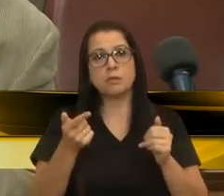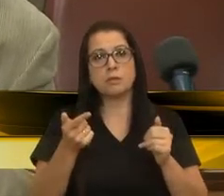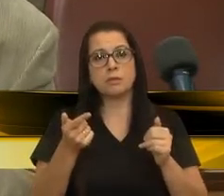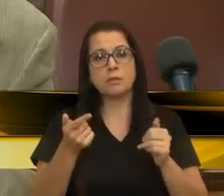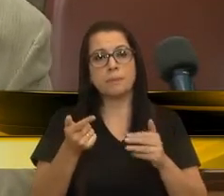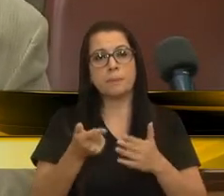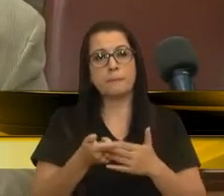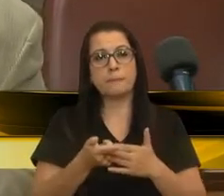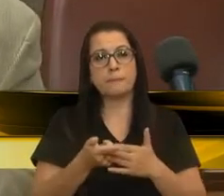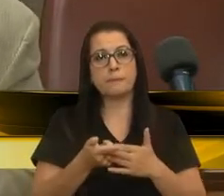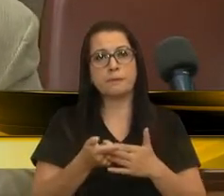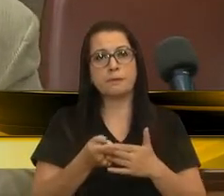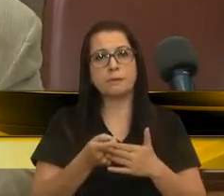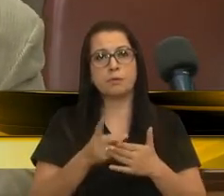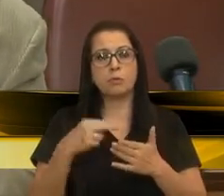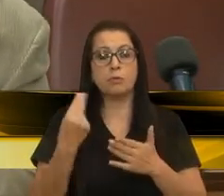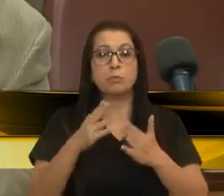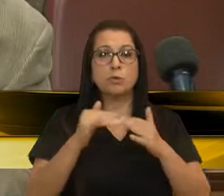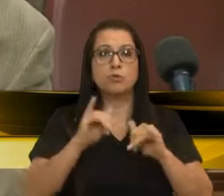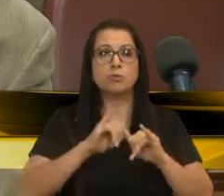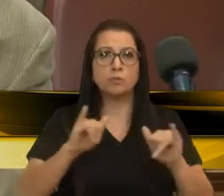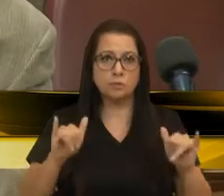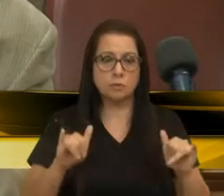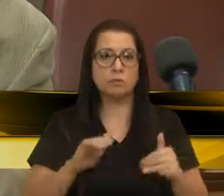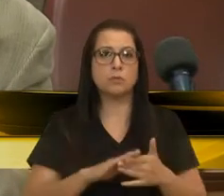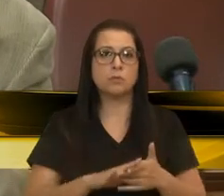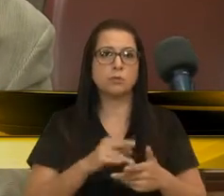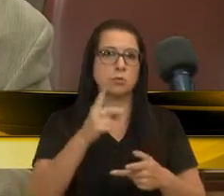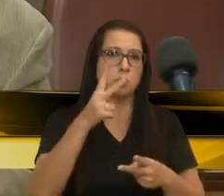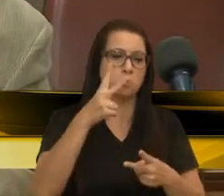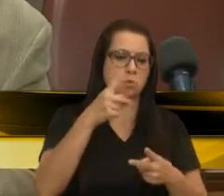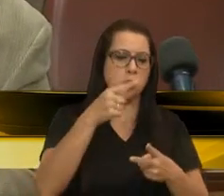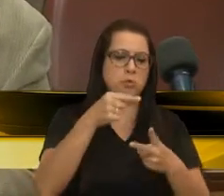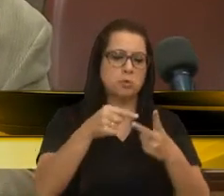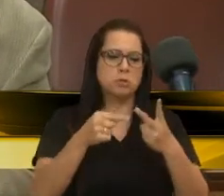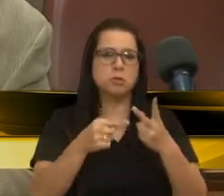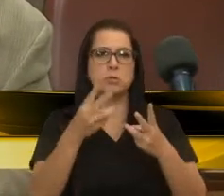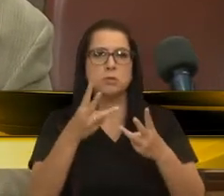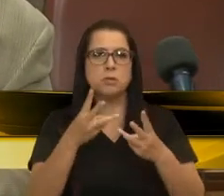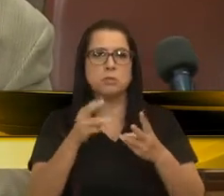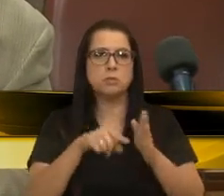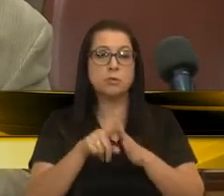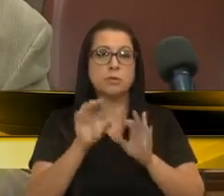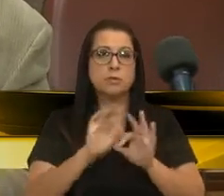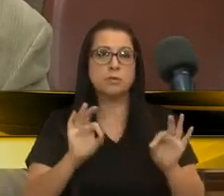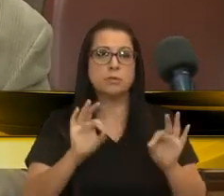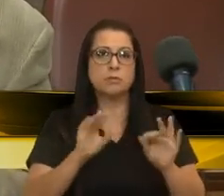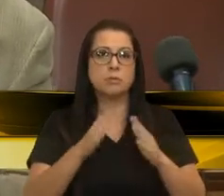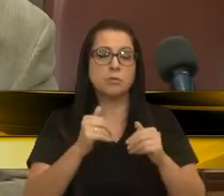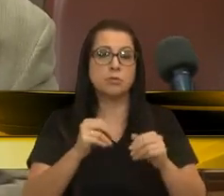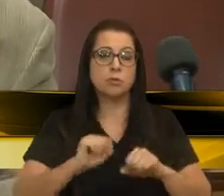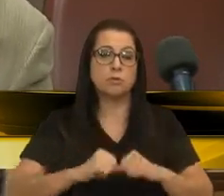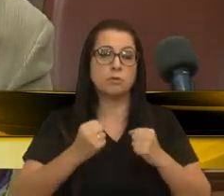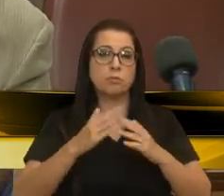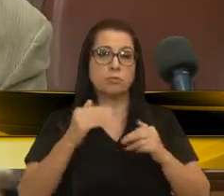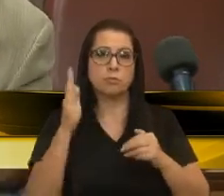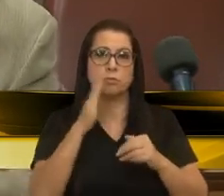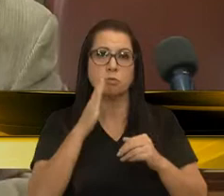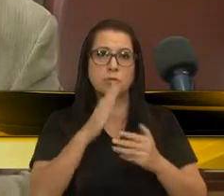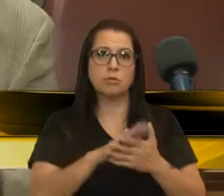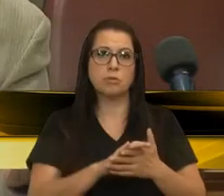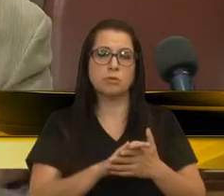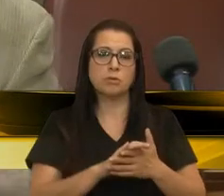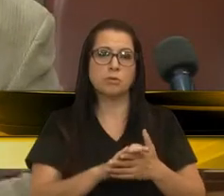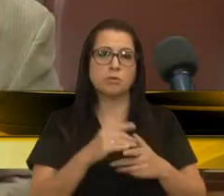com o nosso pedido de informação com duas, três perguntas, só muito simples. Então, por isso que estamos defendendo o pedido de urgência, porque